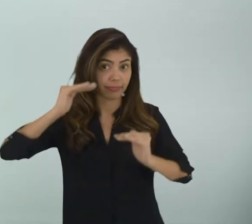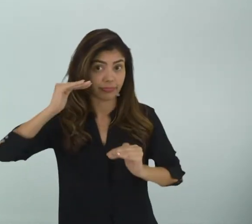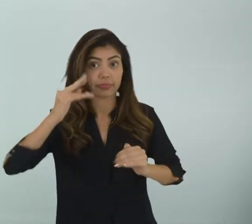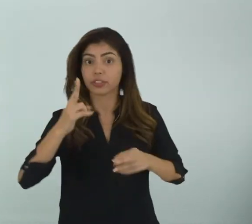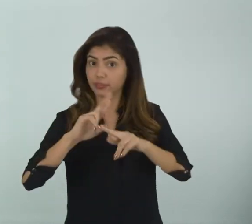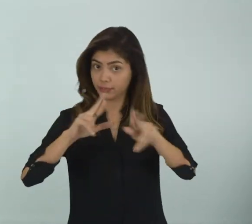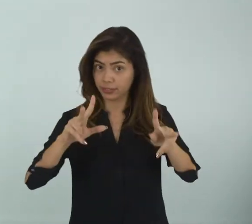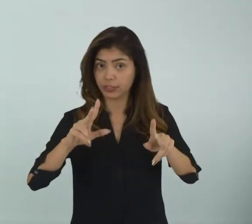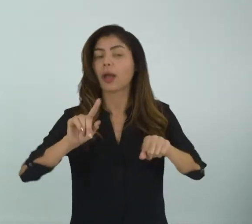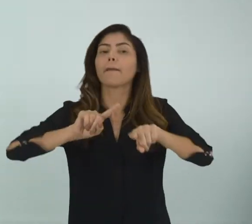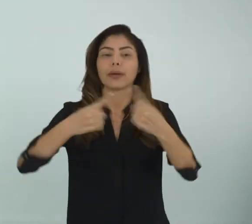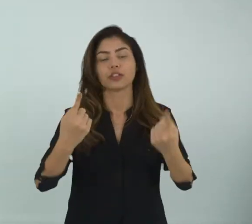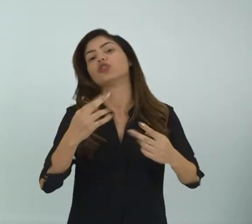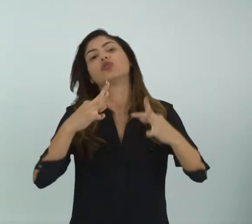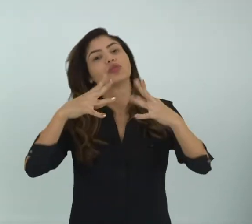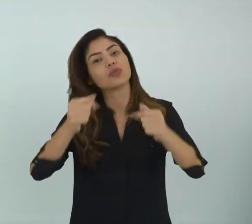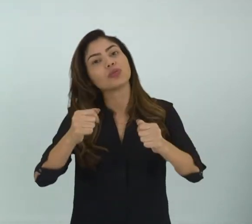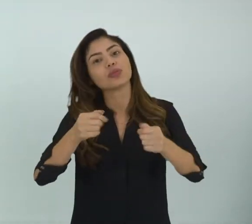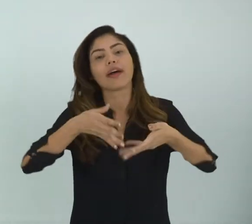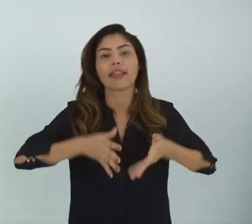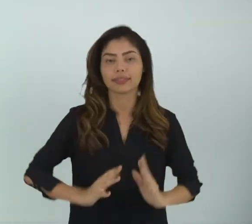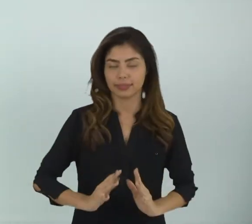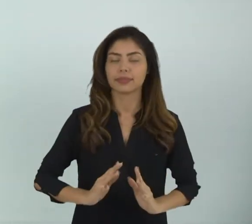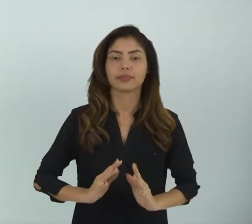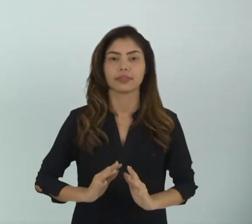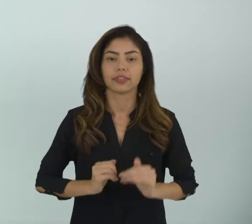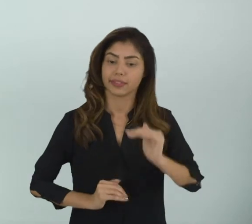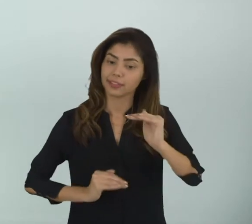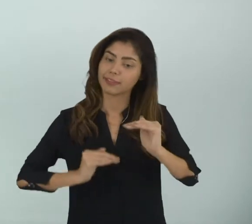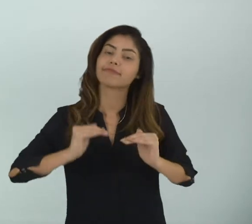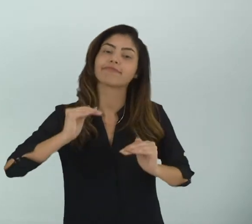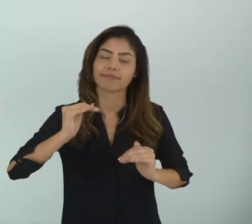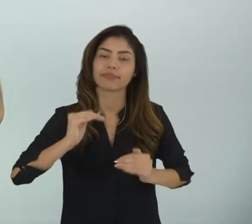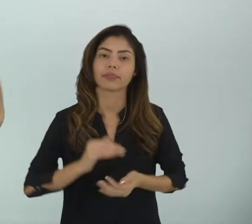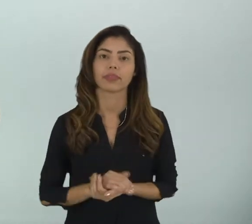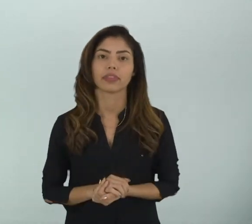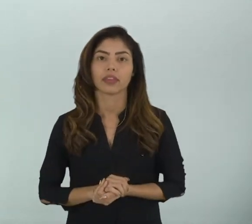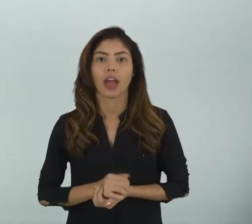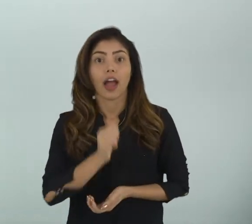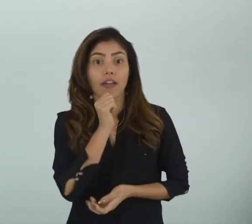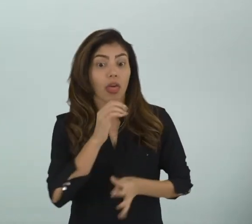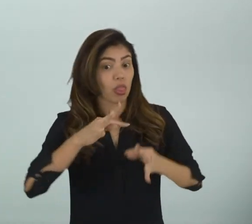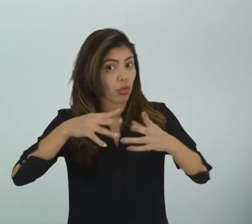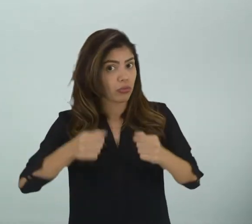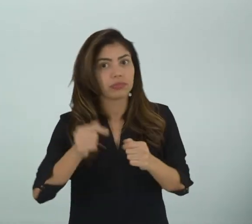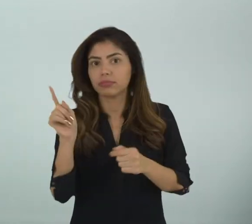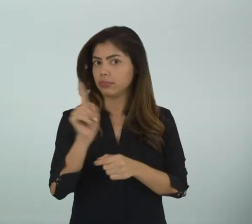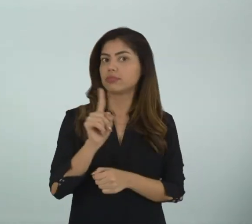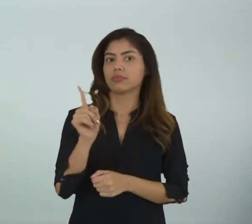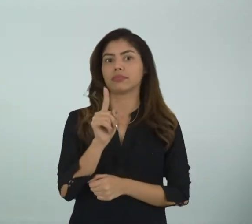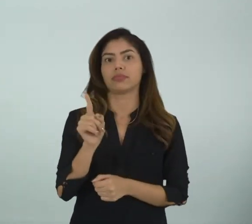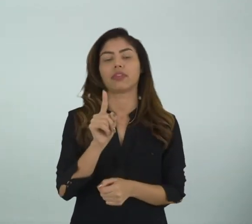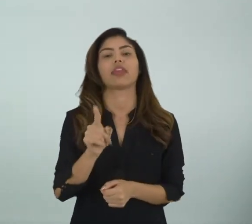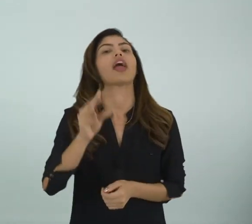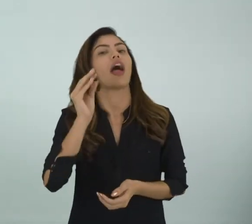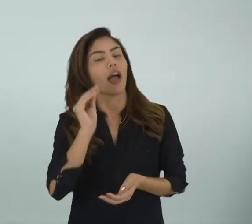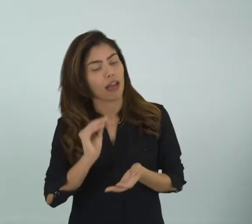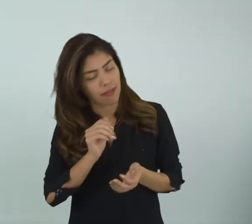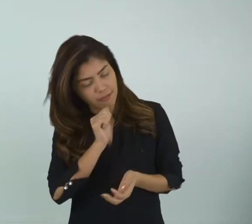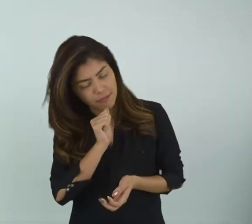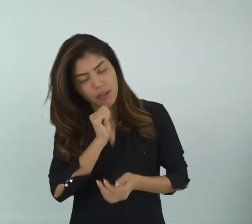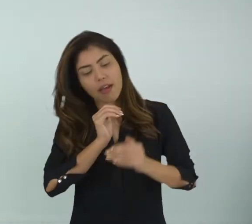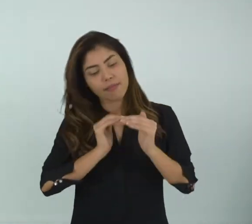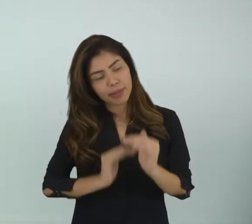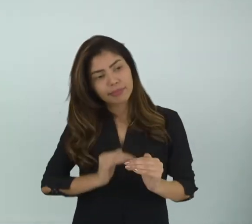Mas todos que estão lá Nasceram e cresceram Não cresceram ainda totalmente Tem as fases